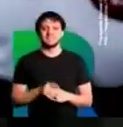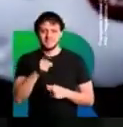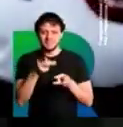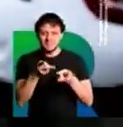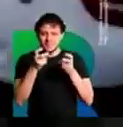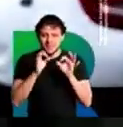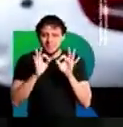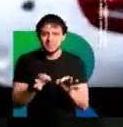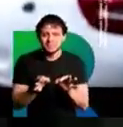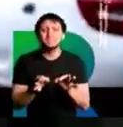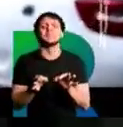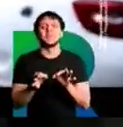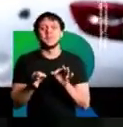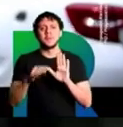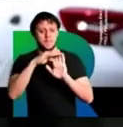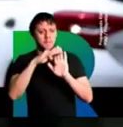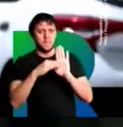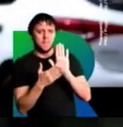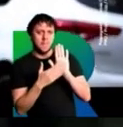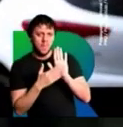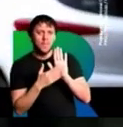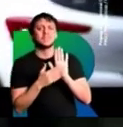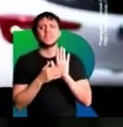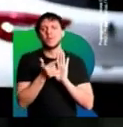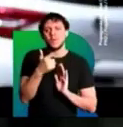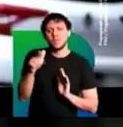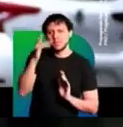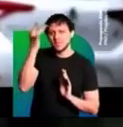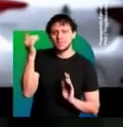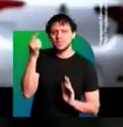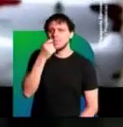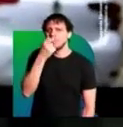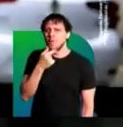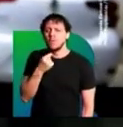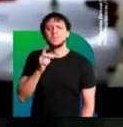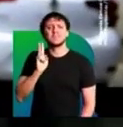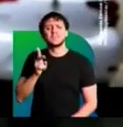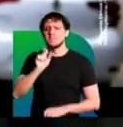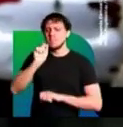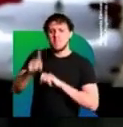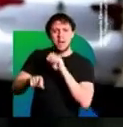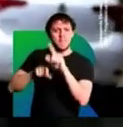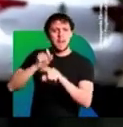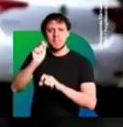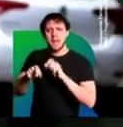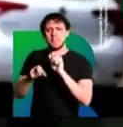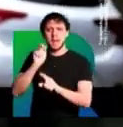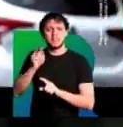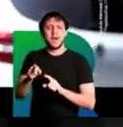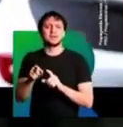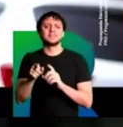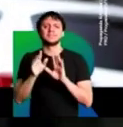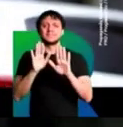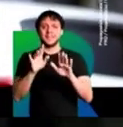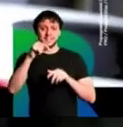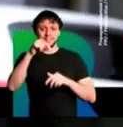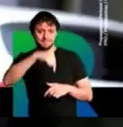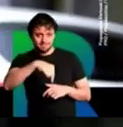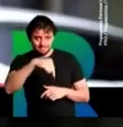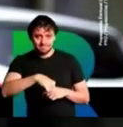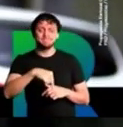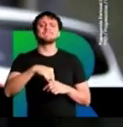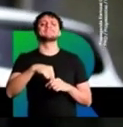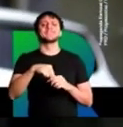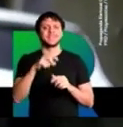Você já reparou, né? No programa do adversário, o Boulos, é só ataque, ataque e mais ataque. Mas aqui no programa do